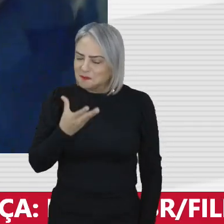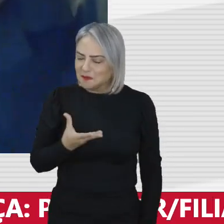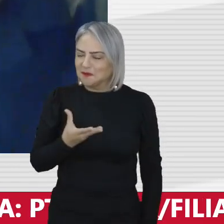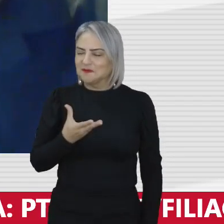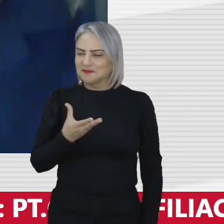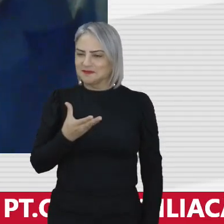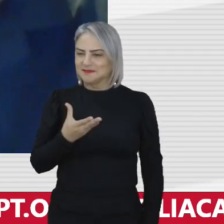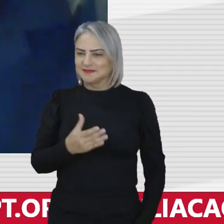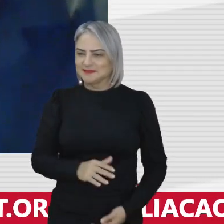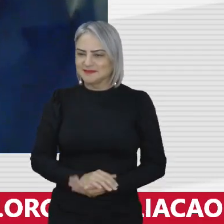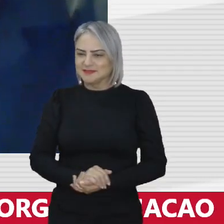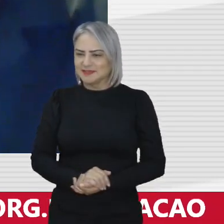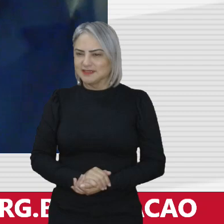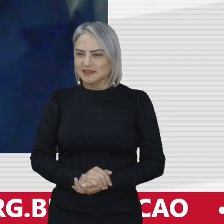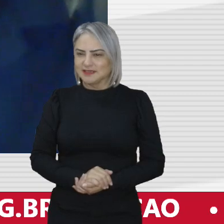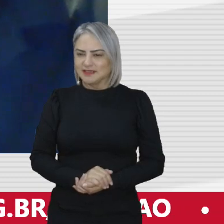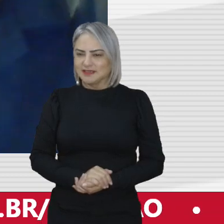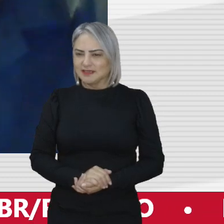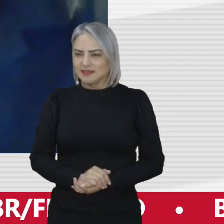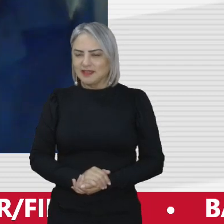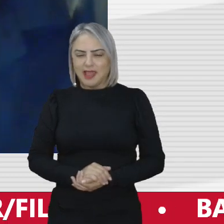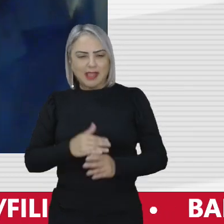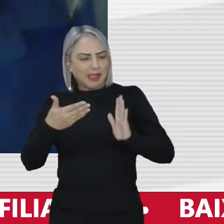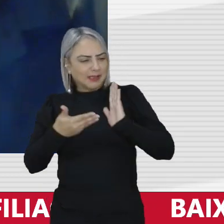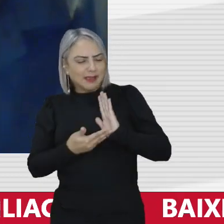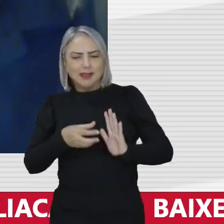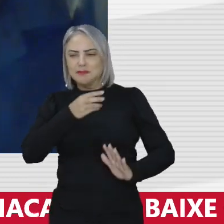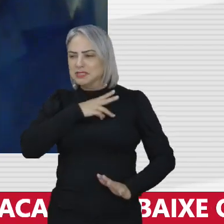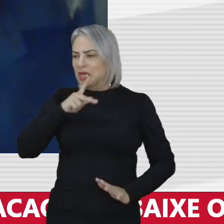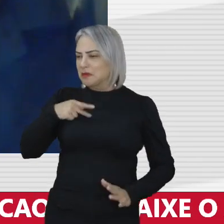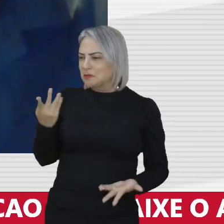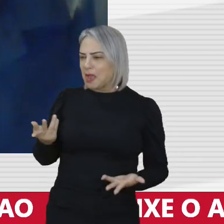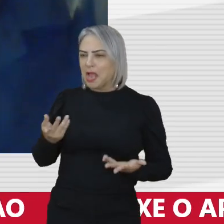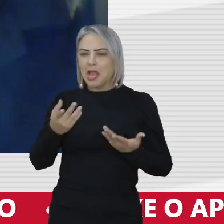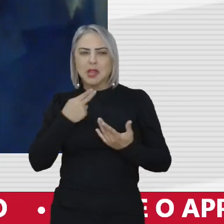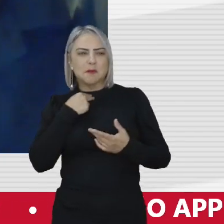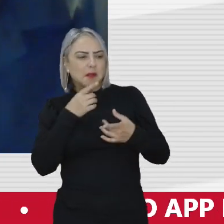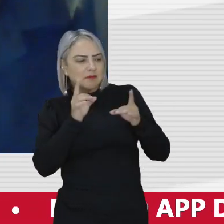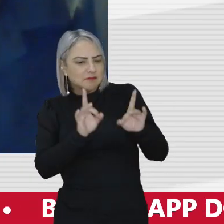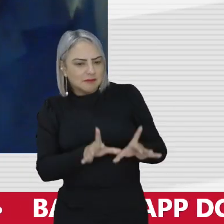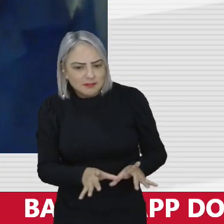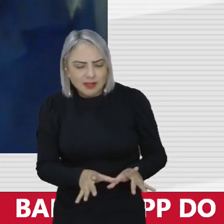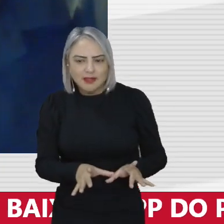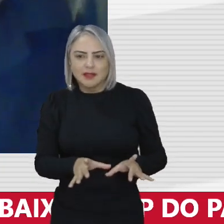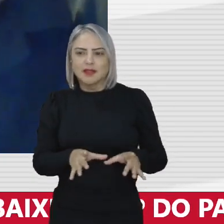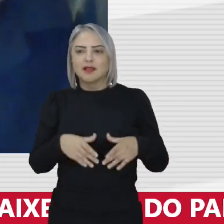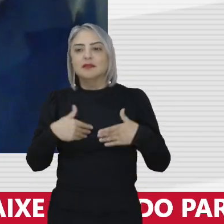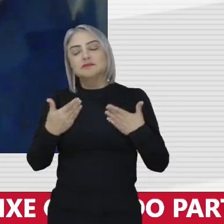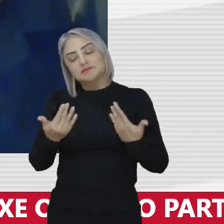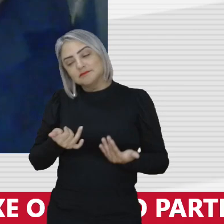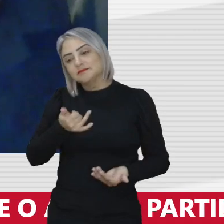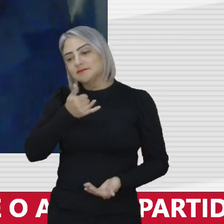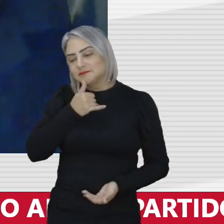bem saindo da câmara e aí não pode abandonar infelizmente